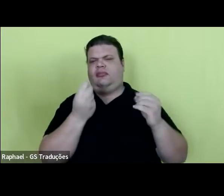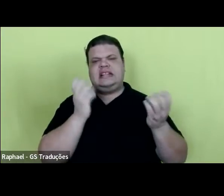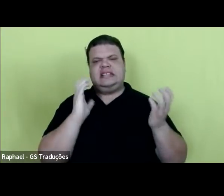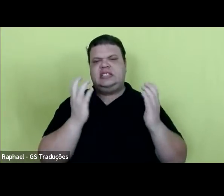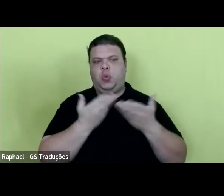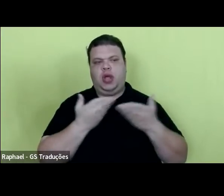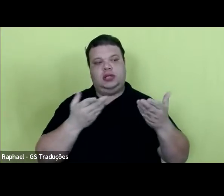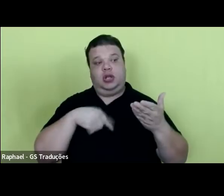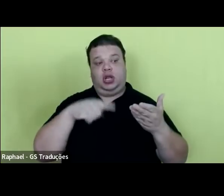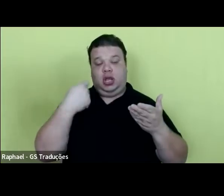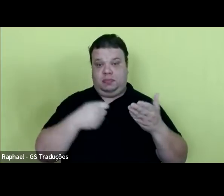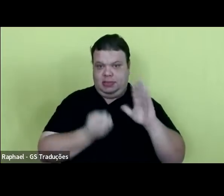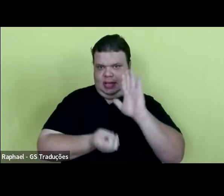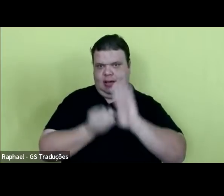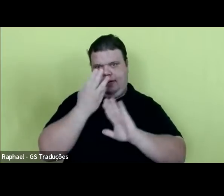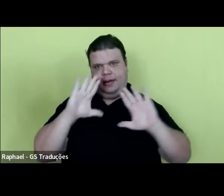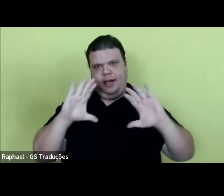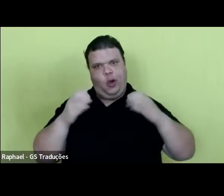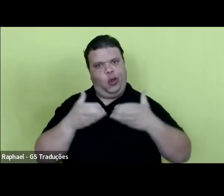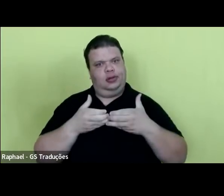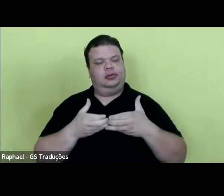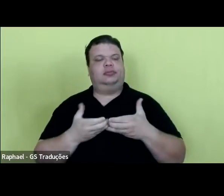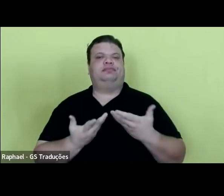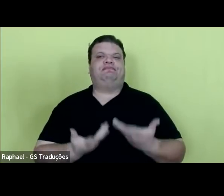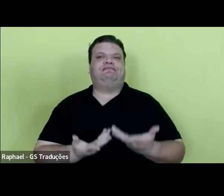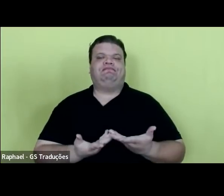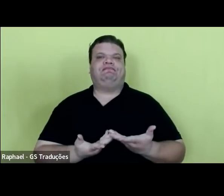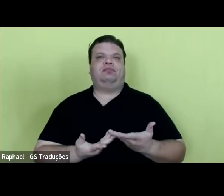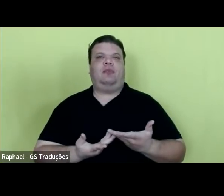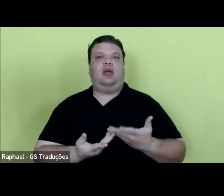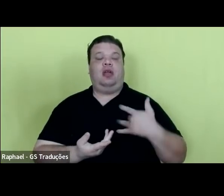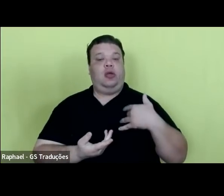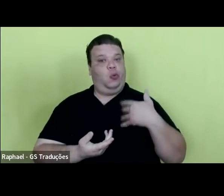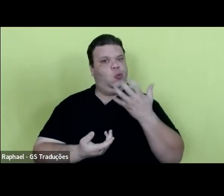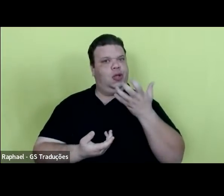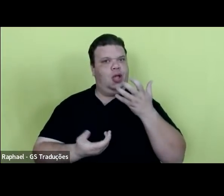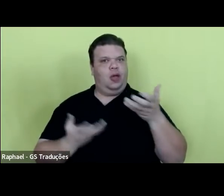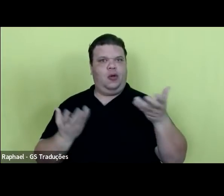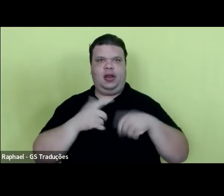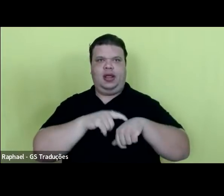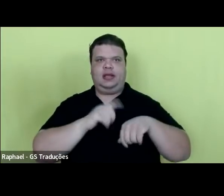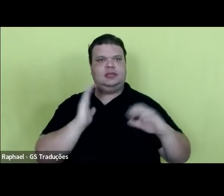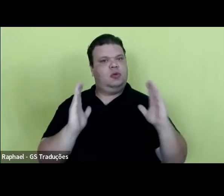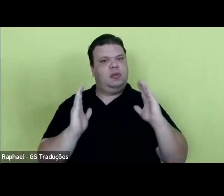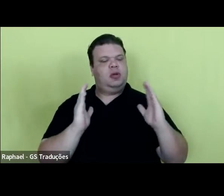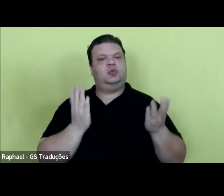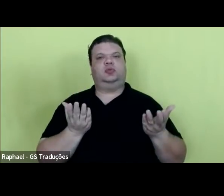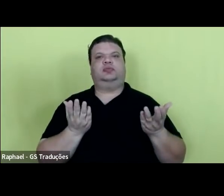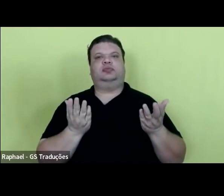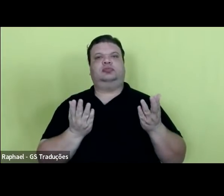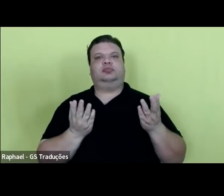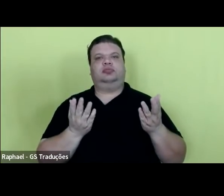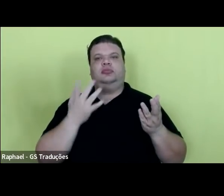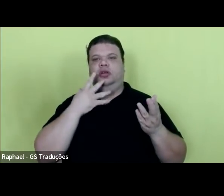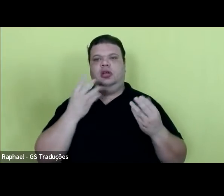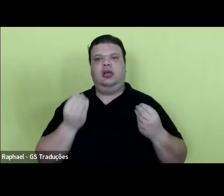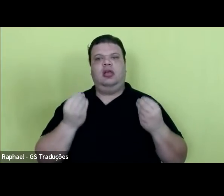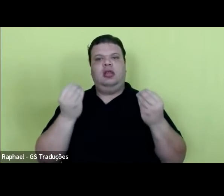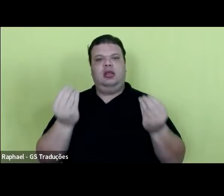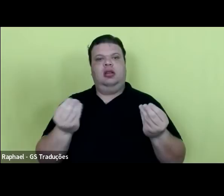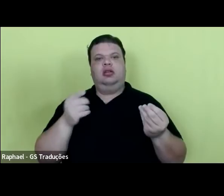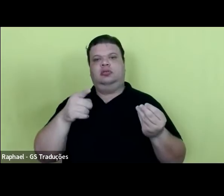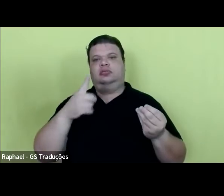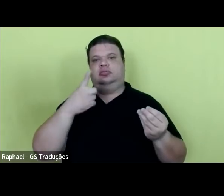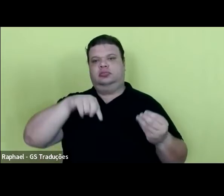unir o colegiado. Eu gostaria nesse momento de que passasse a